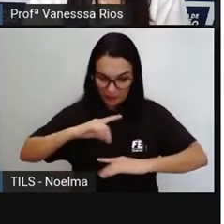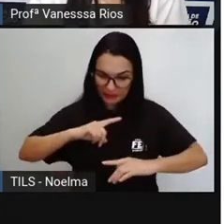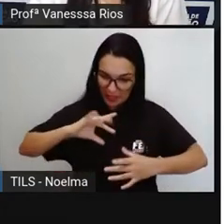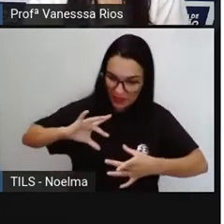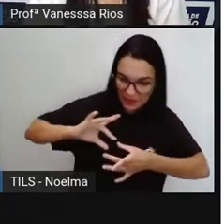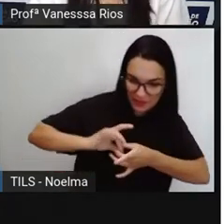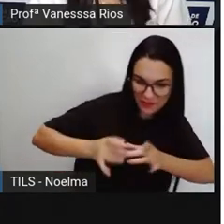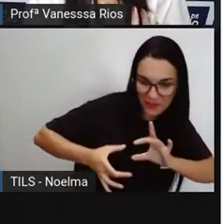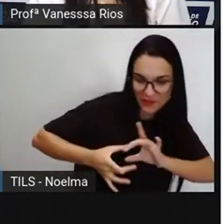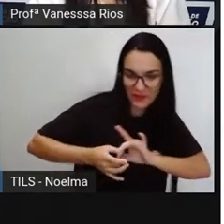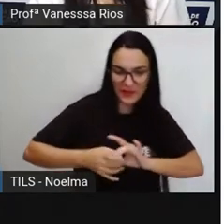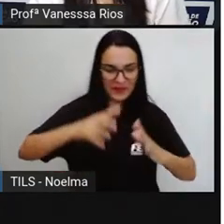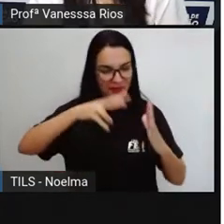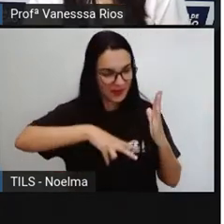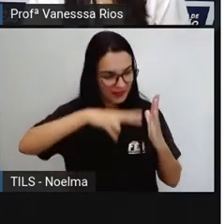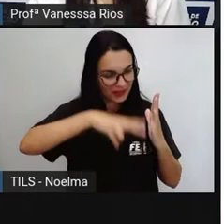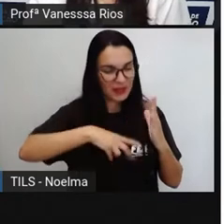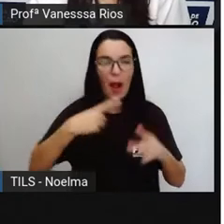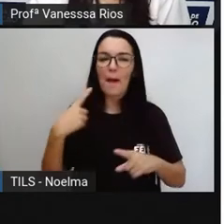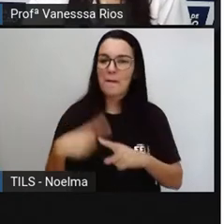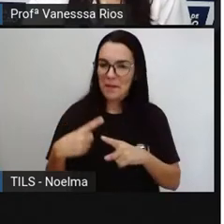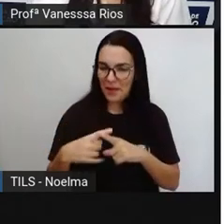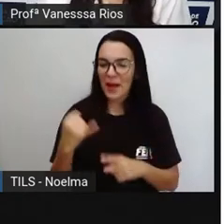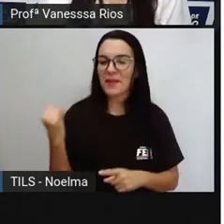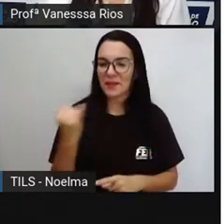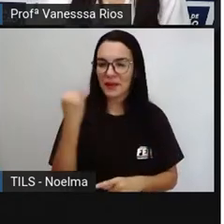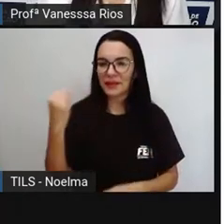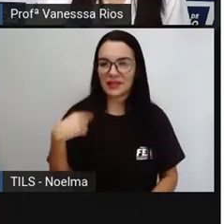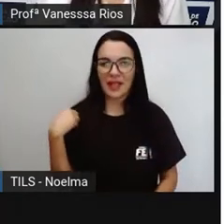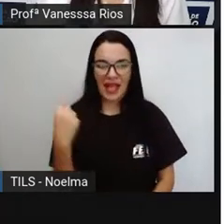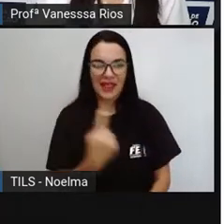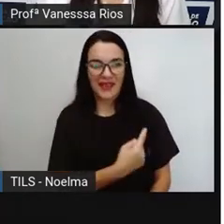leitura, porque é algo muito importante para todos nós.